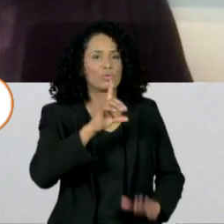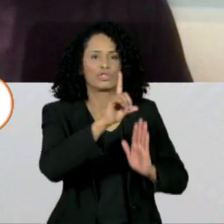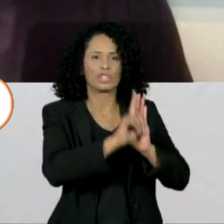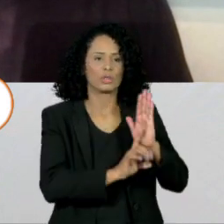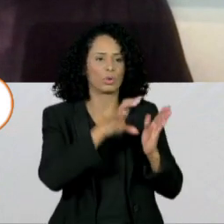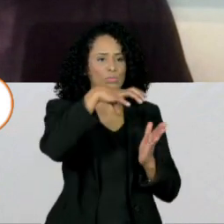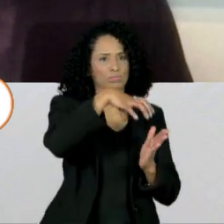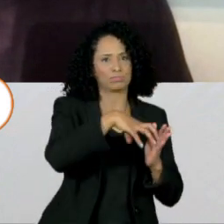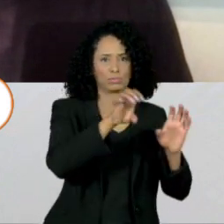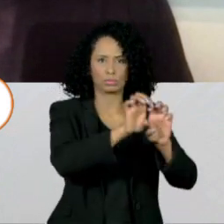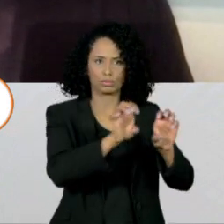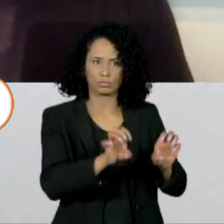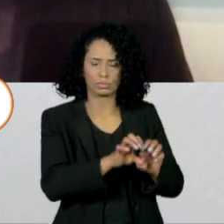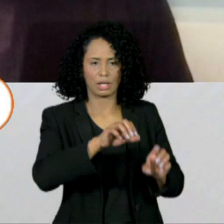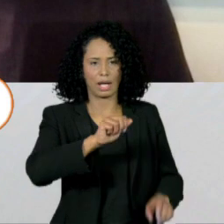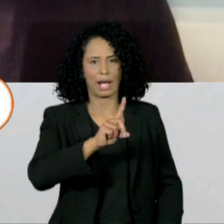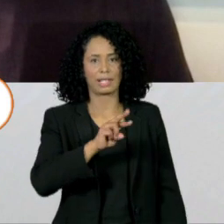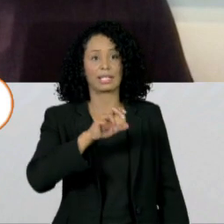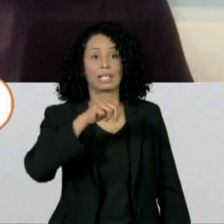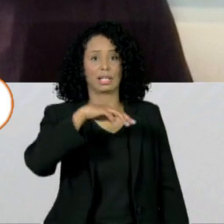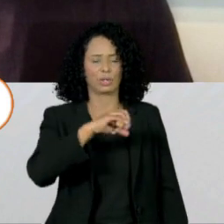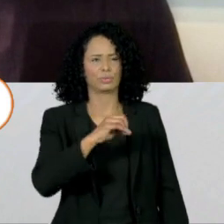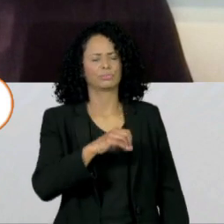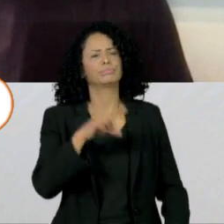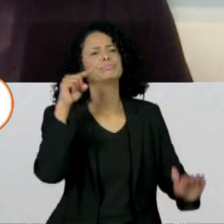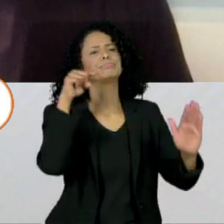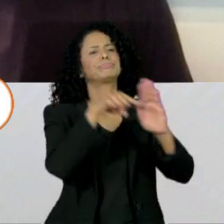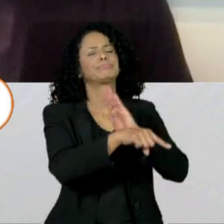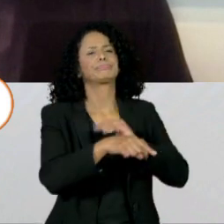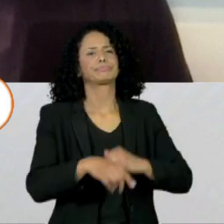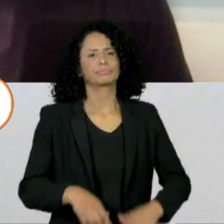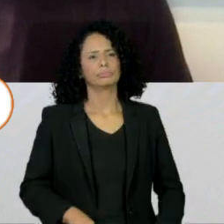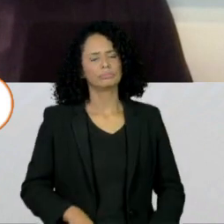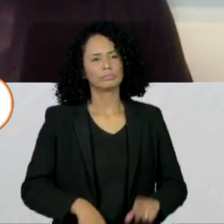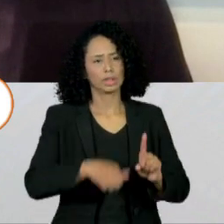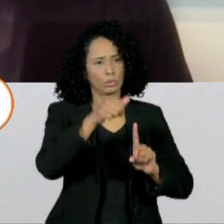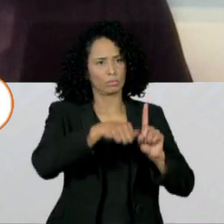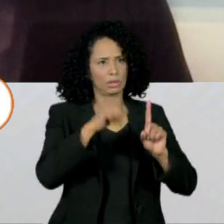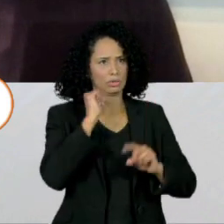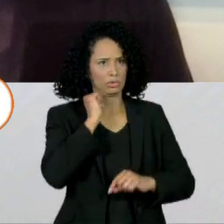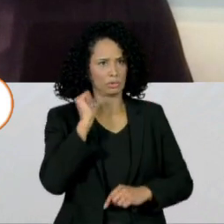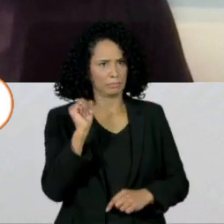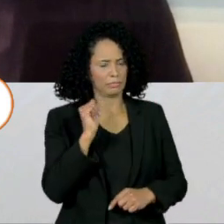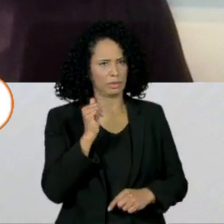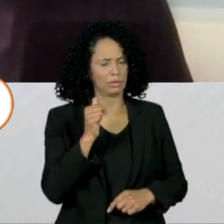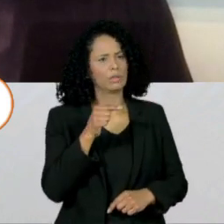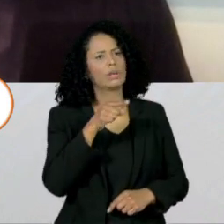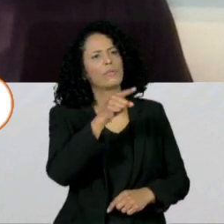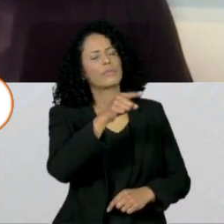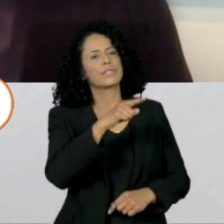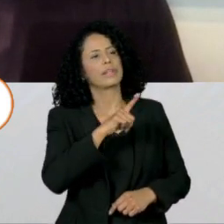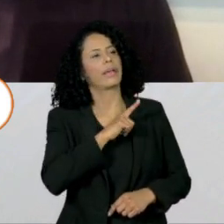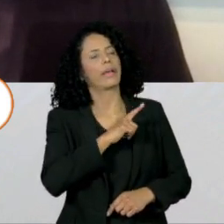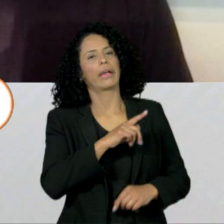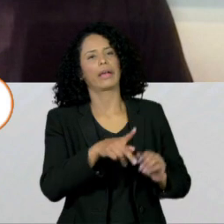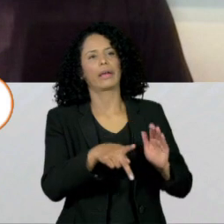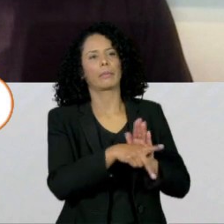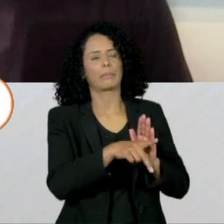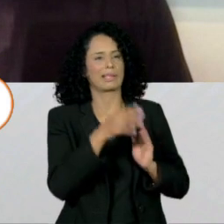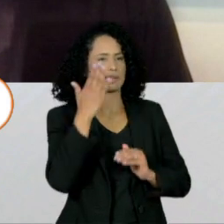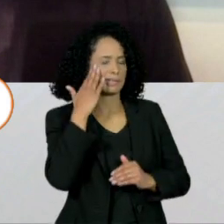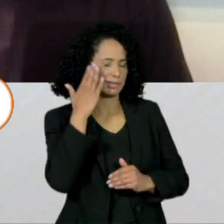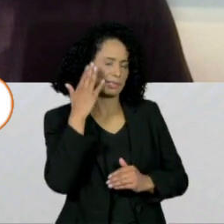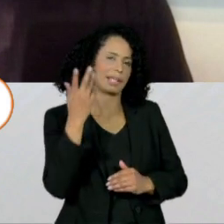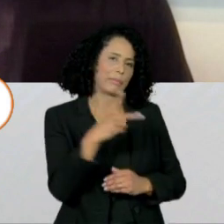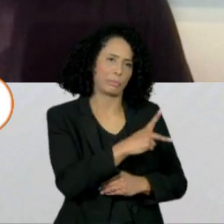Infraestrutura, Adriano Pires Rodrigues. Agora, Adriano, em abril, o senhor chegou a ser anunciado como novo presidente da Petrobras, desistiu, conhece